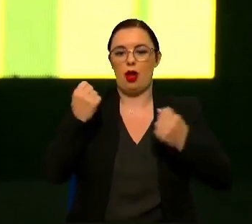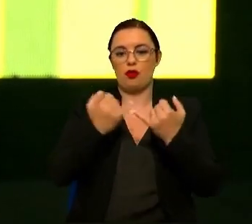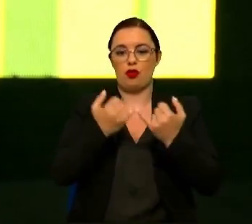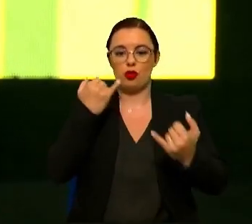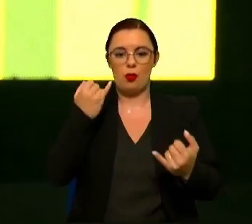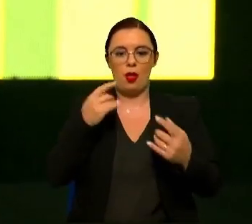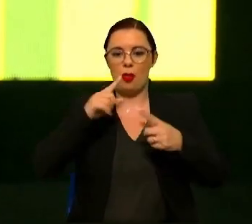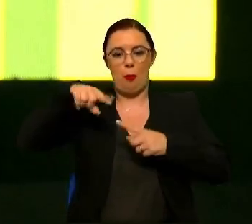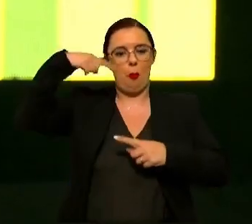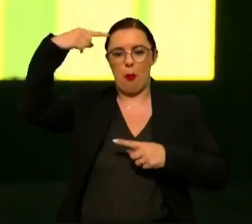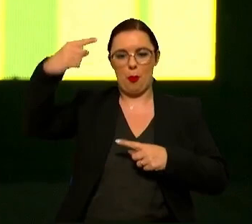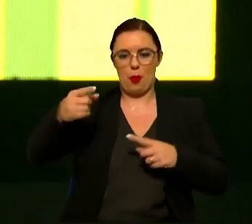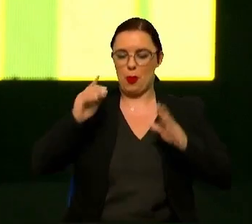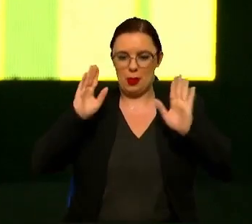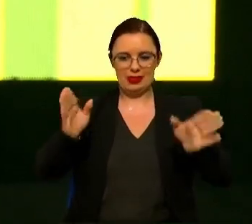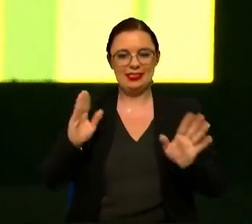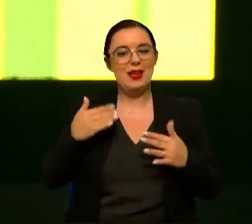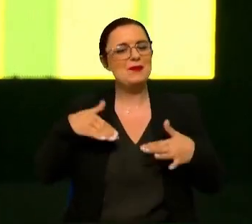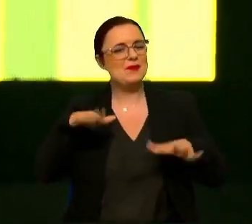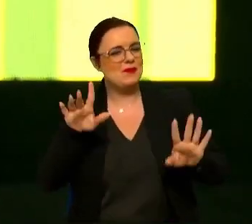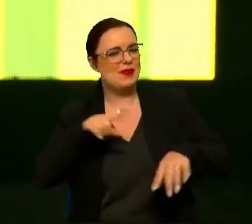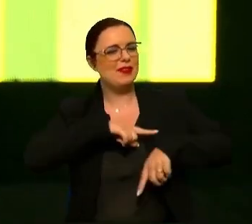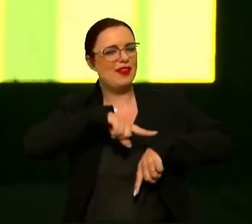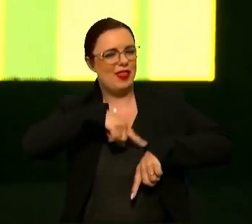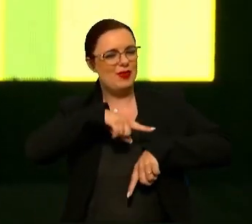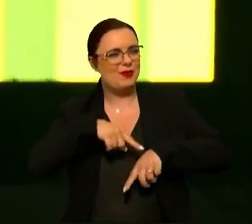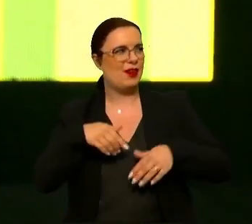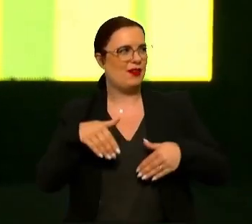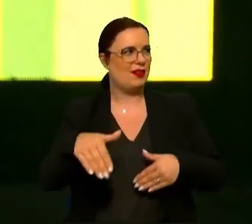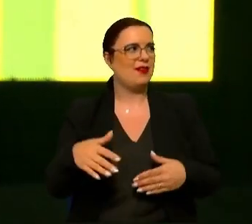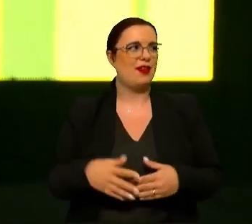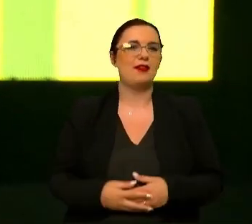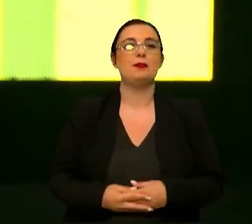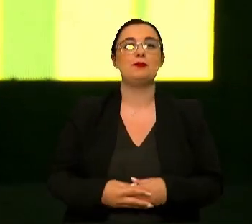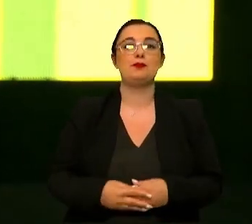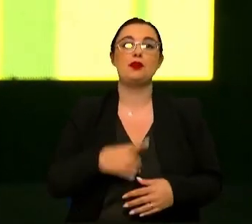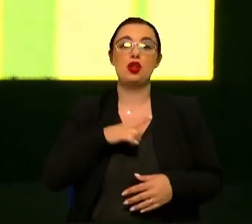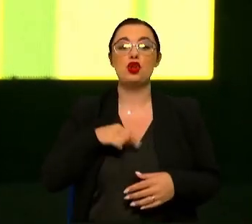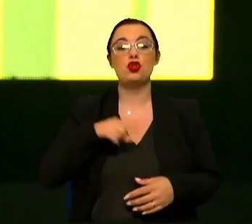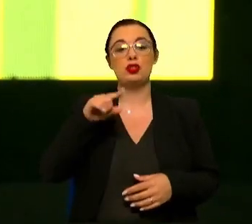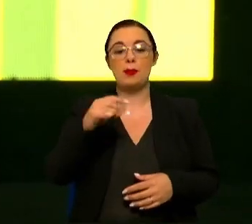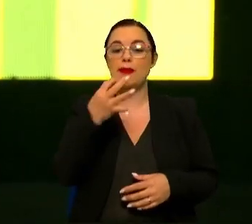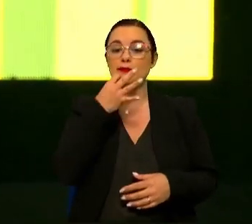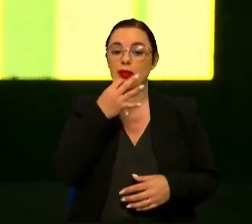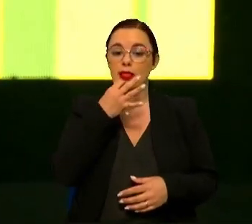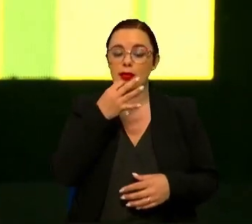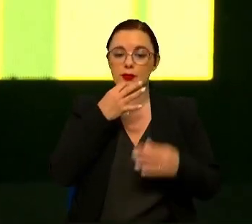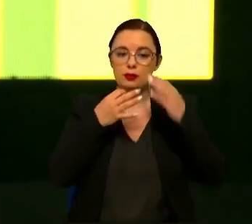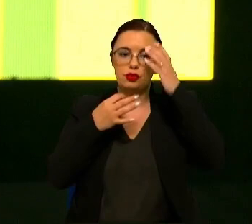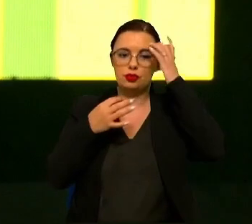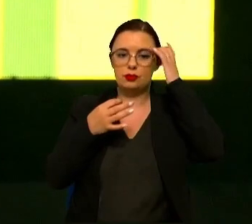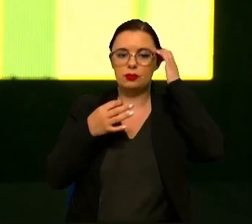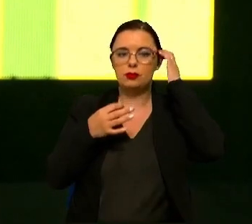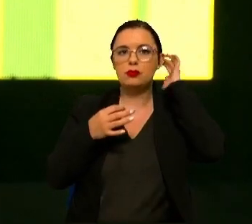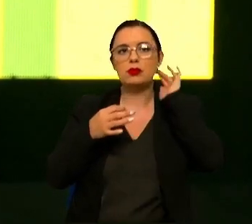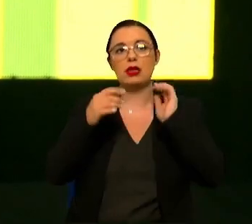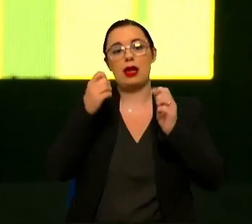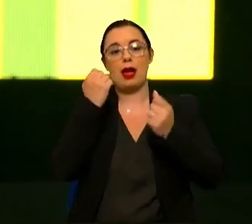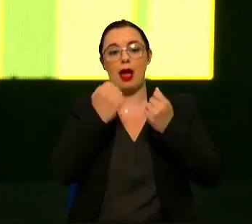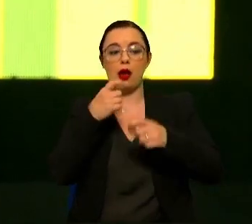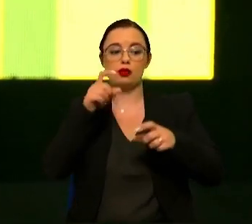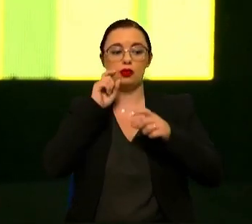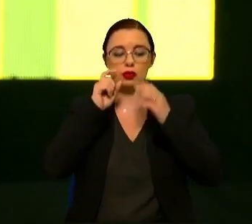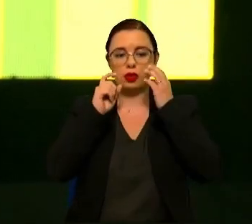vão estar já para o ano, mas pelos vistos ainda vão demorar algum tempo. E também falámos que testar o carro em segurança